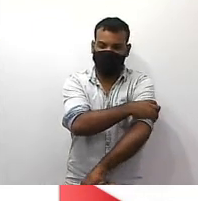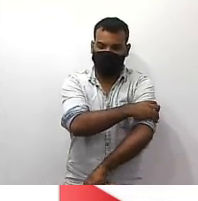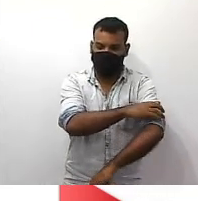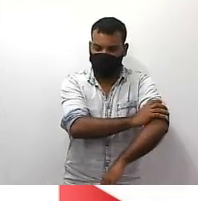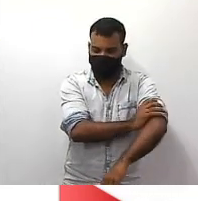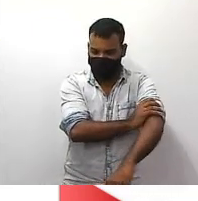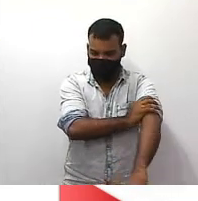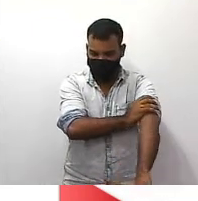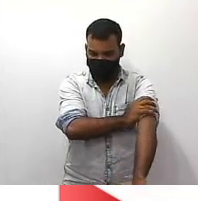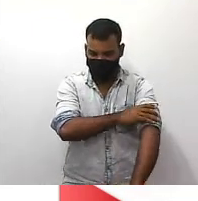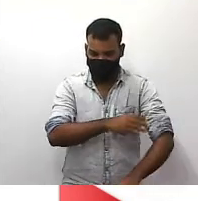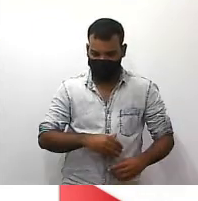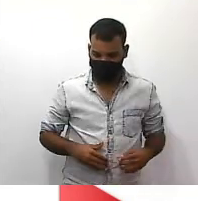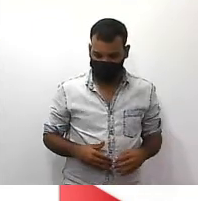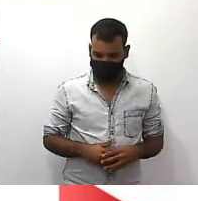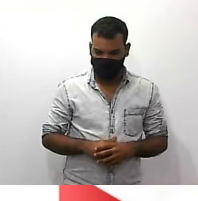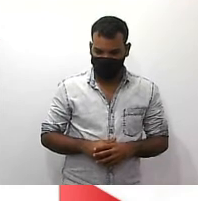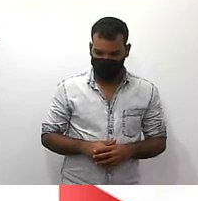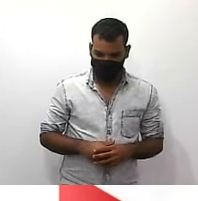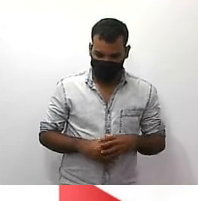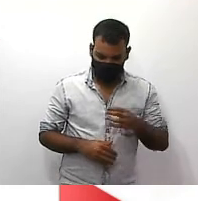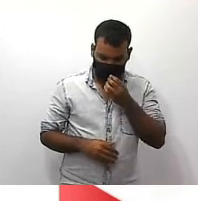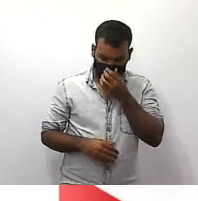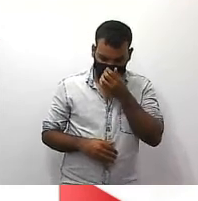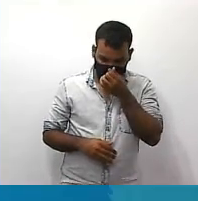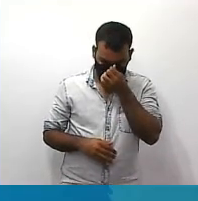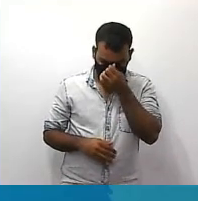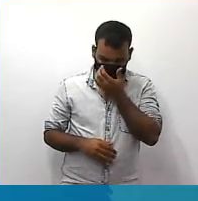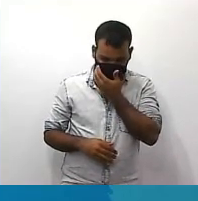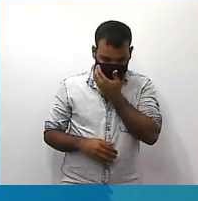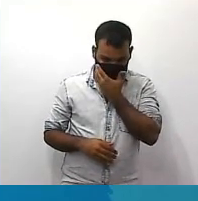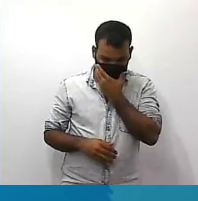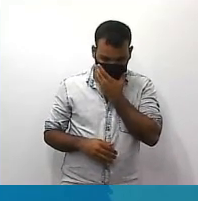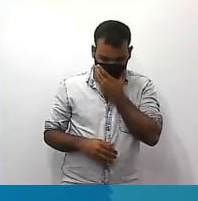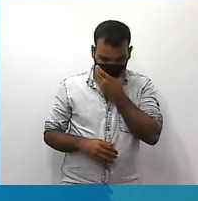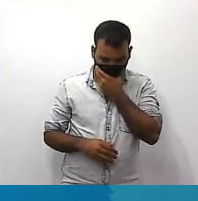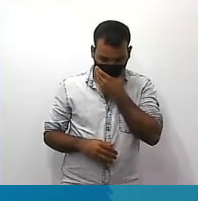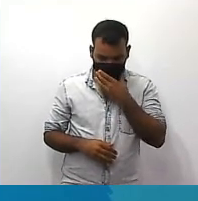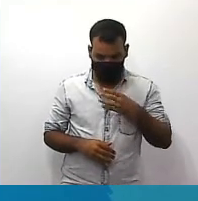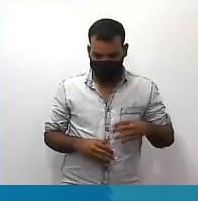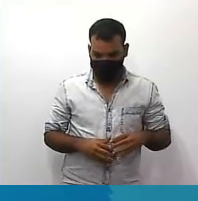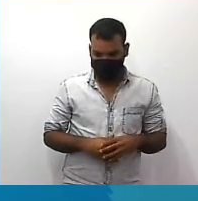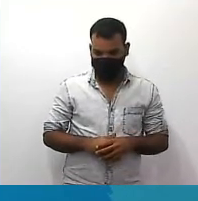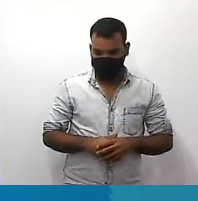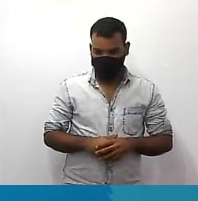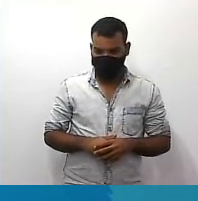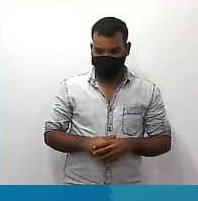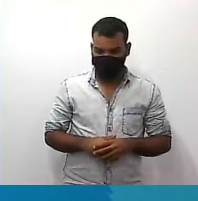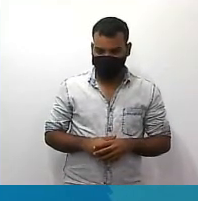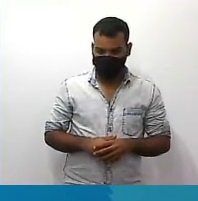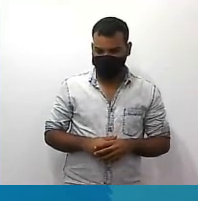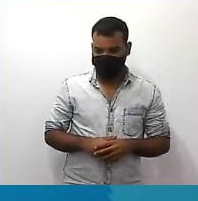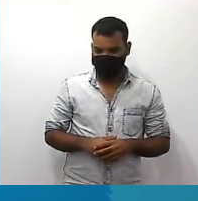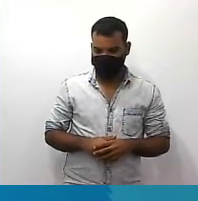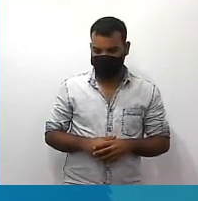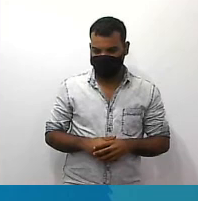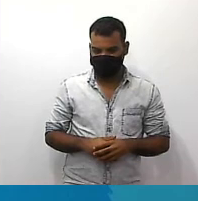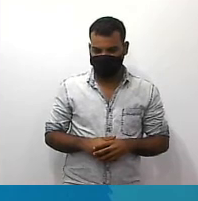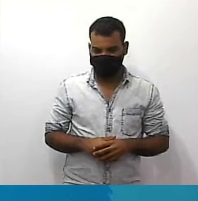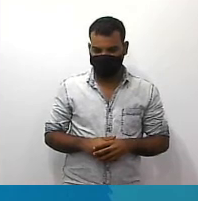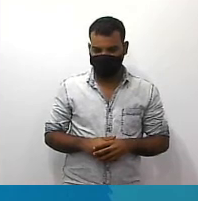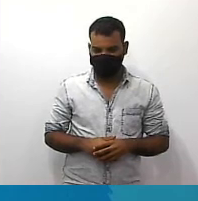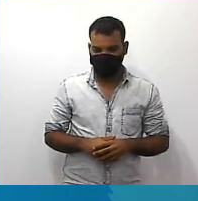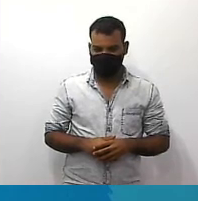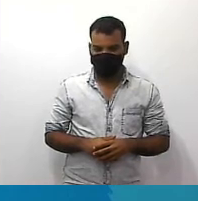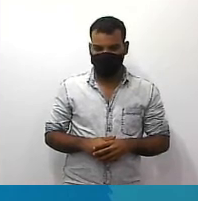semanais deu para entender tá claro então beleza quarta questão para a gente fazer com calma